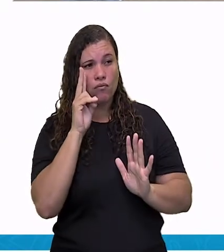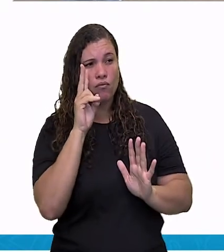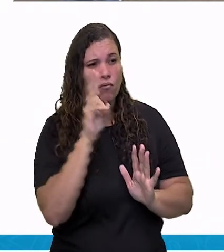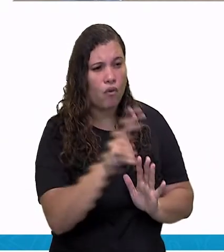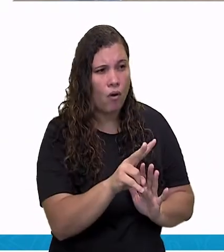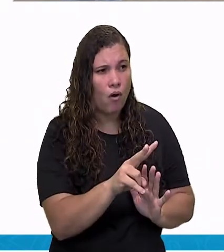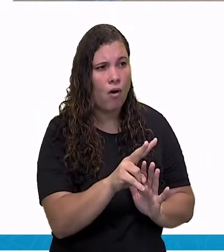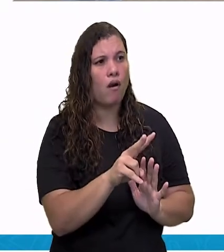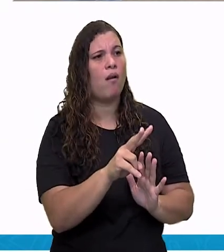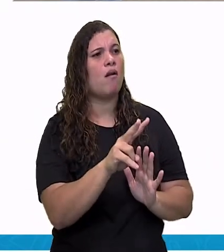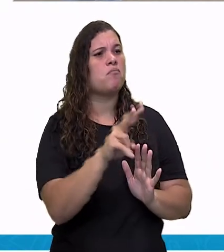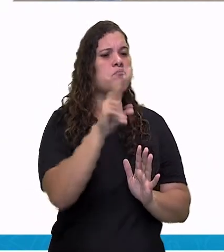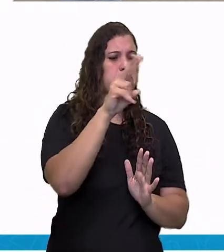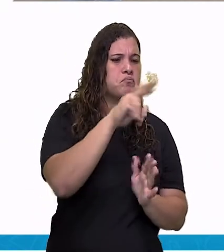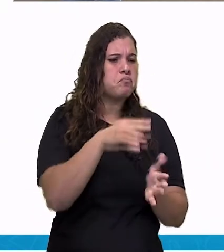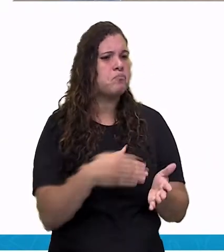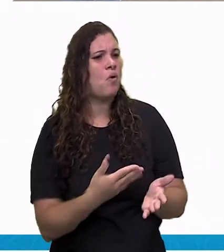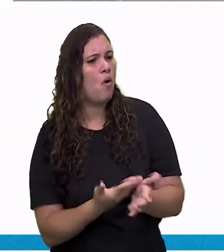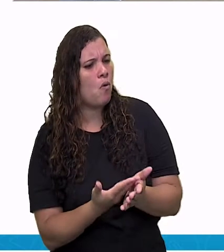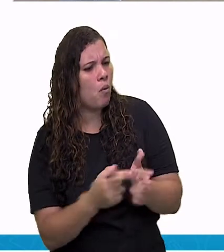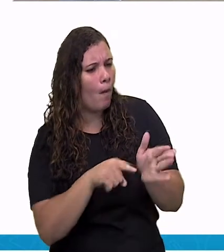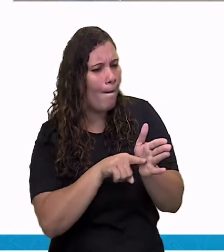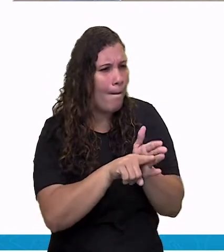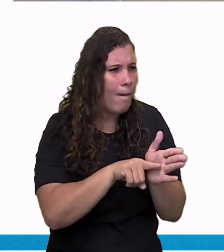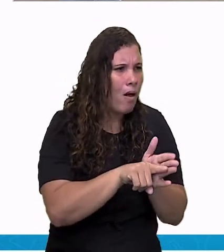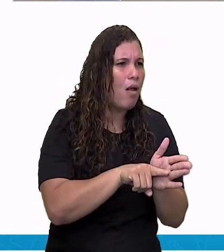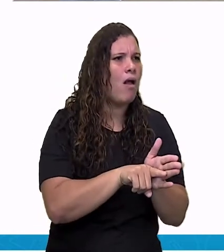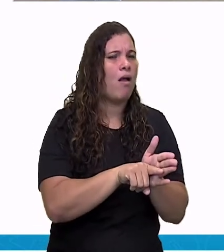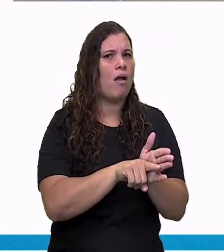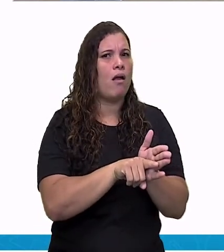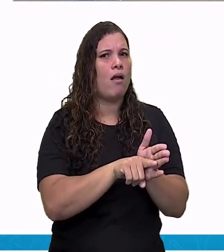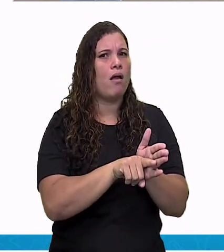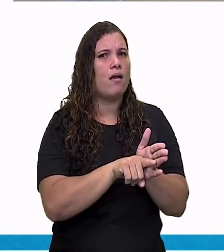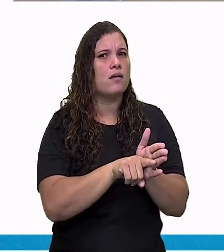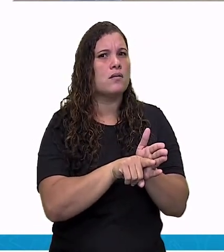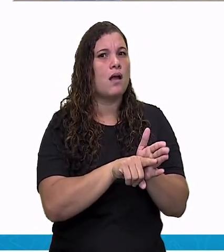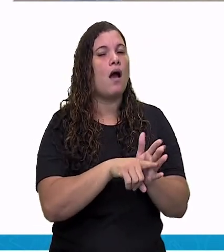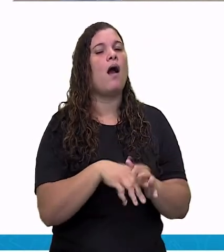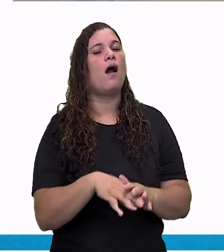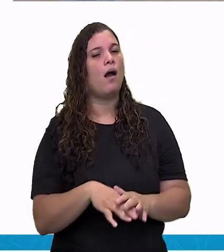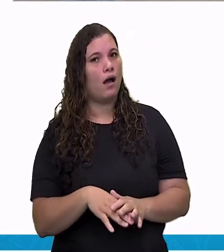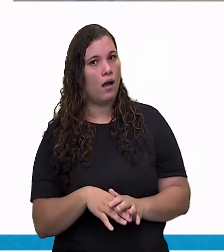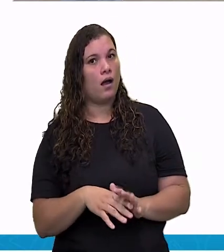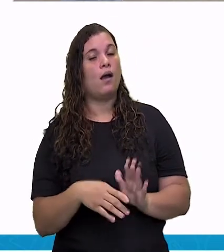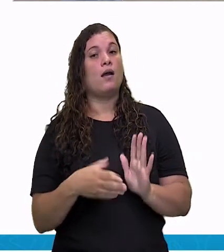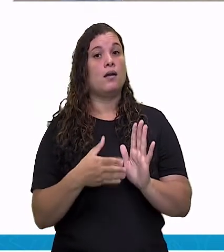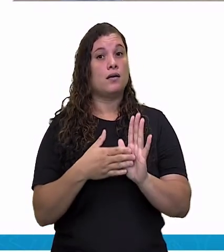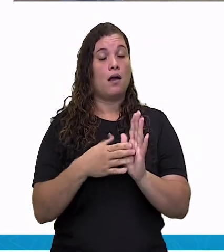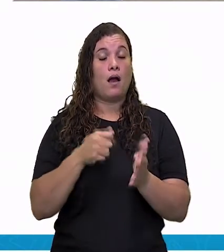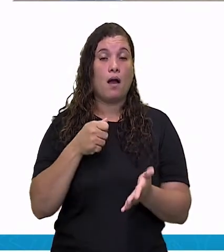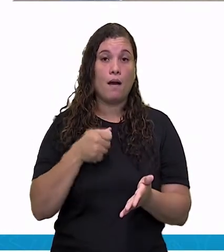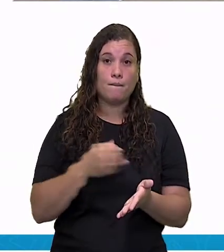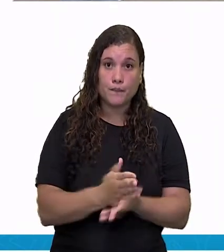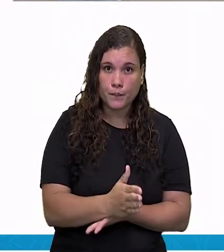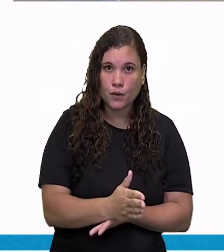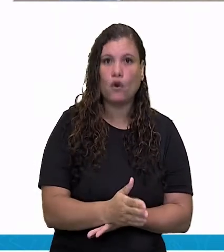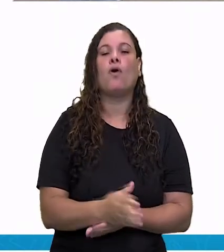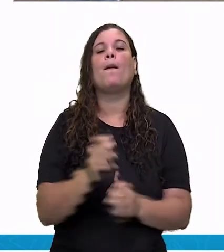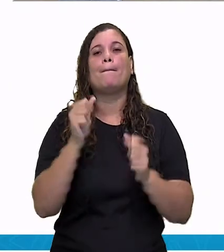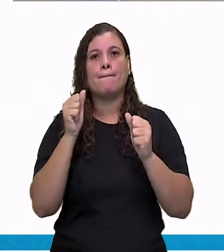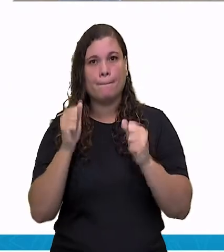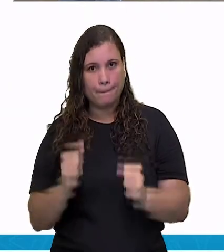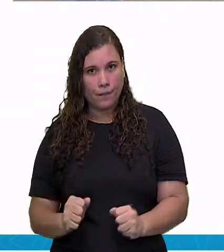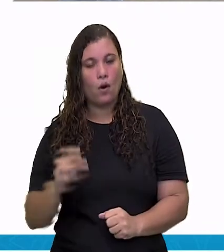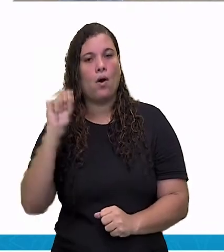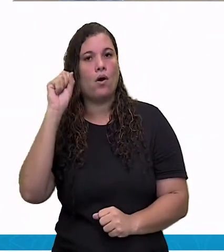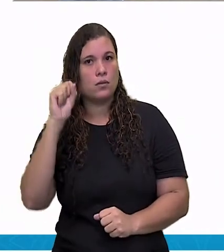reconhecido como patrimônio histórico. Então, gente tem específicos, alguns patrimônios históricos determinados. Não